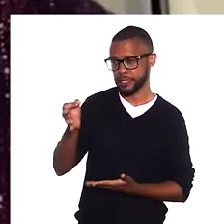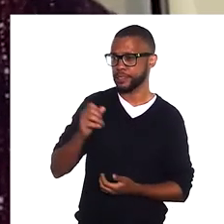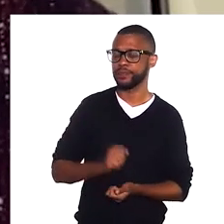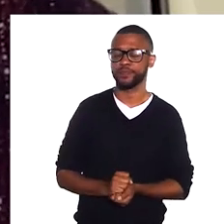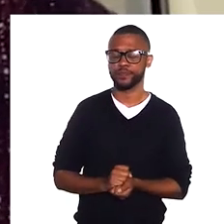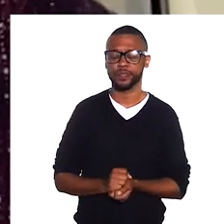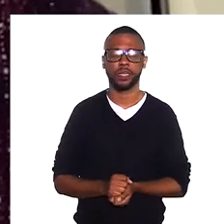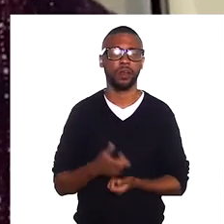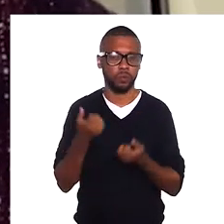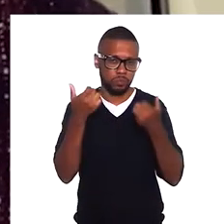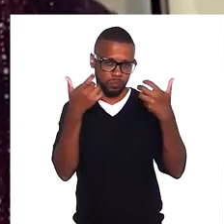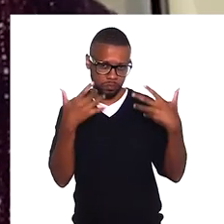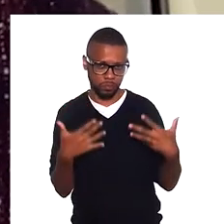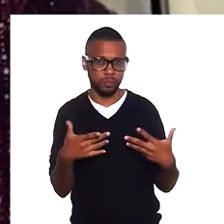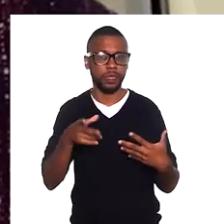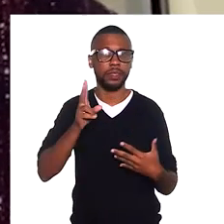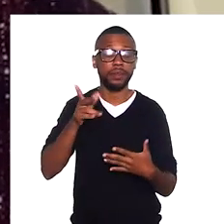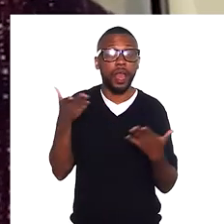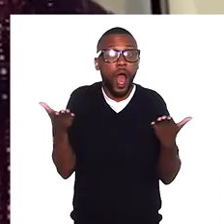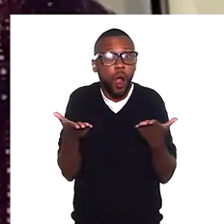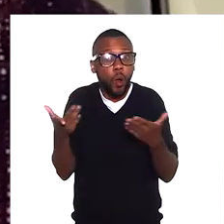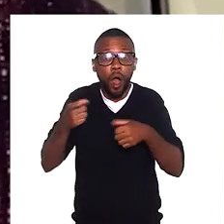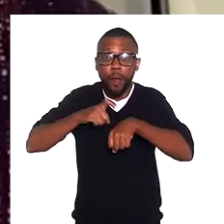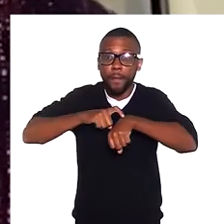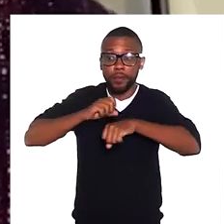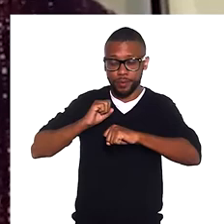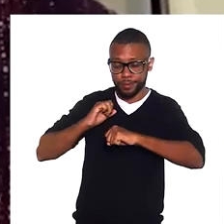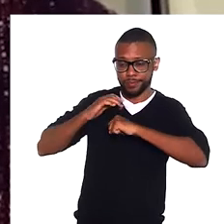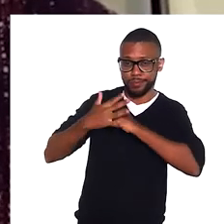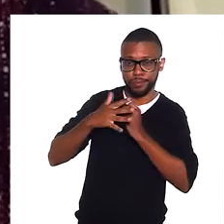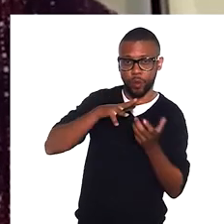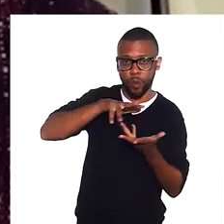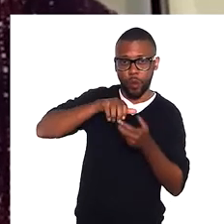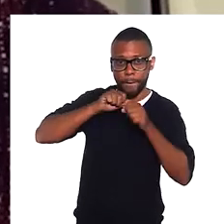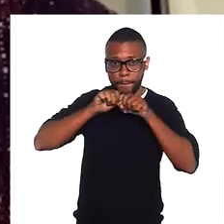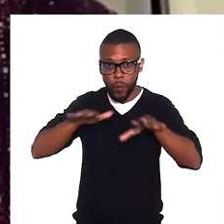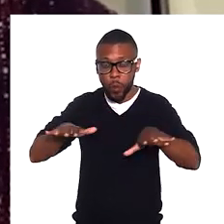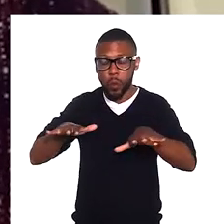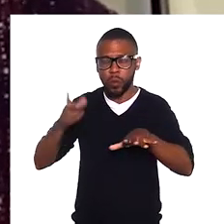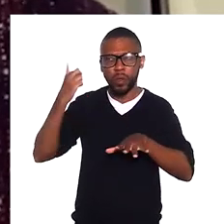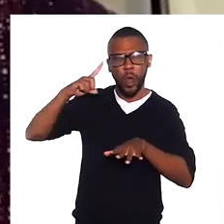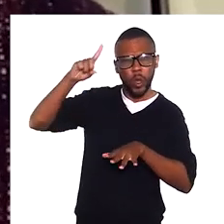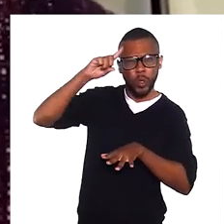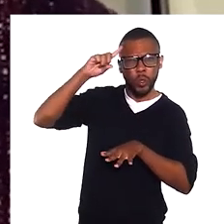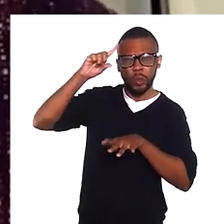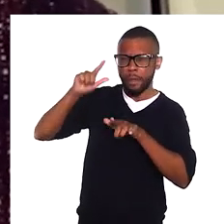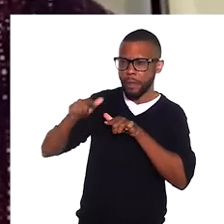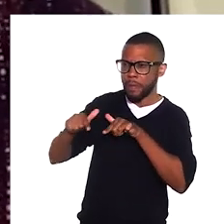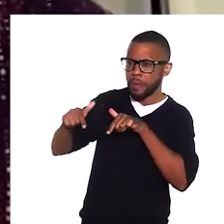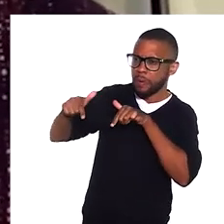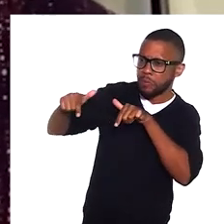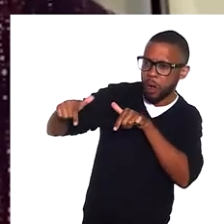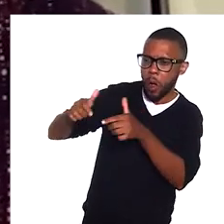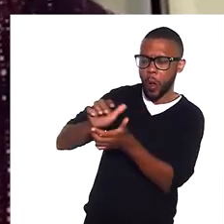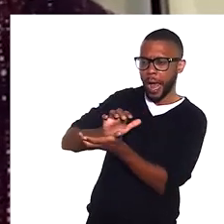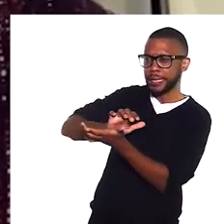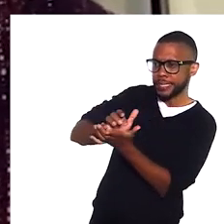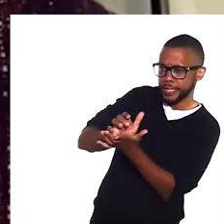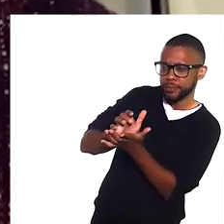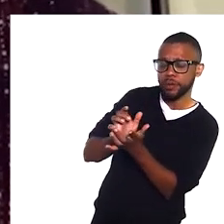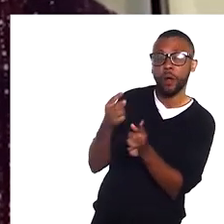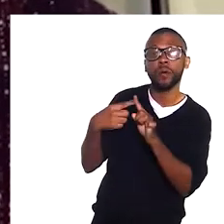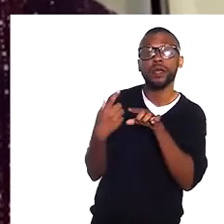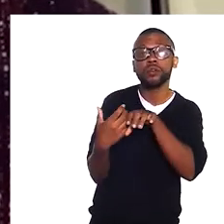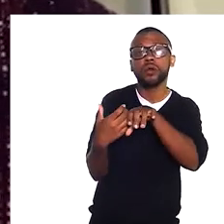Eu acho que, eu costumo dizer que agora, na pandemia, eu não tenho enfrentado o racismo todos os dias, porque eu estou dentro de casa.